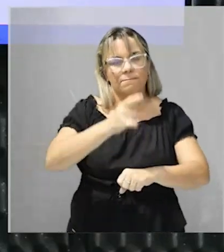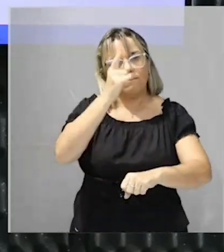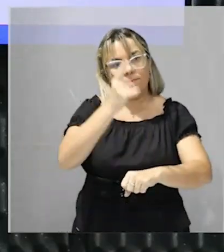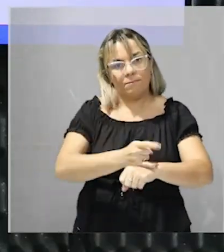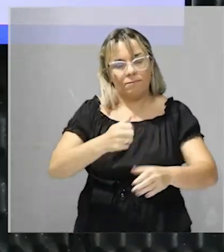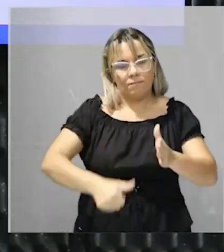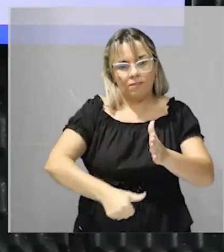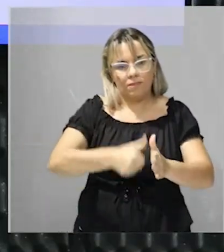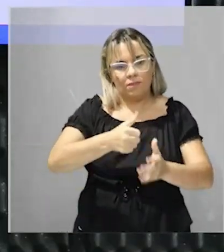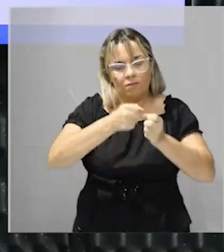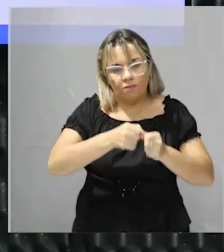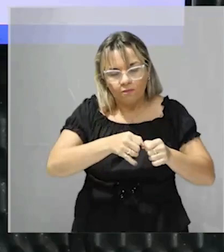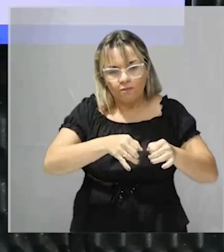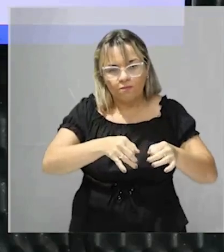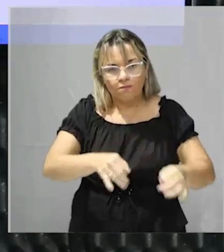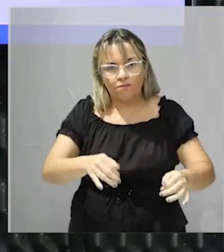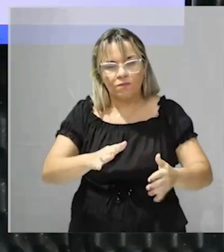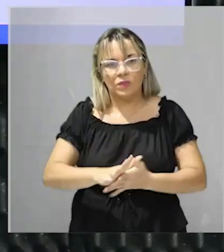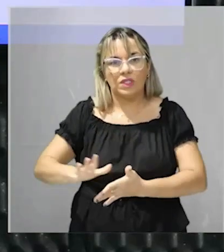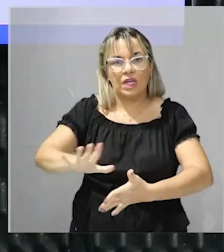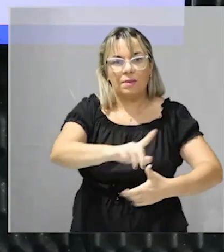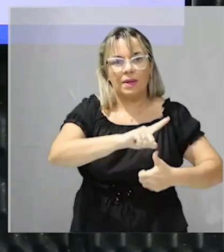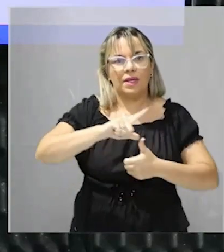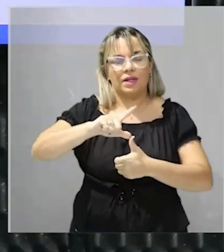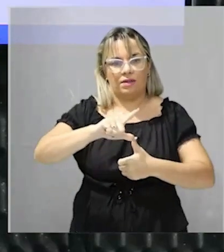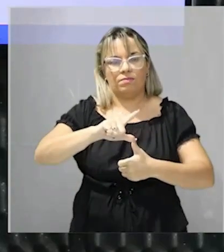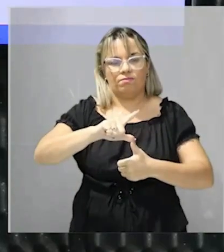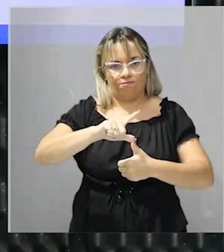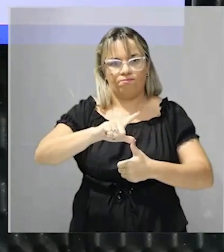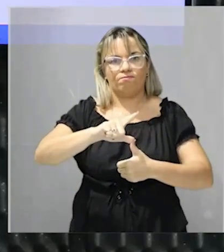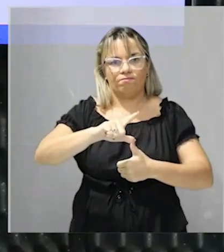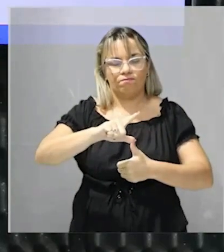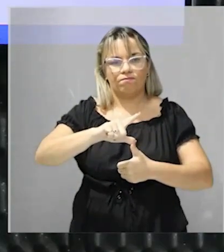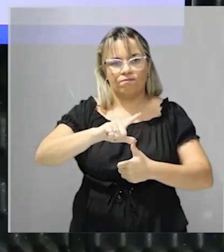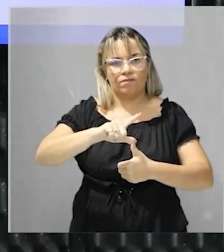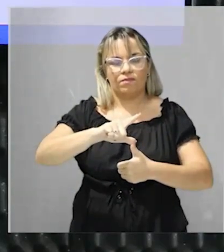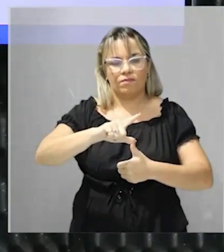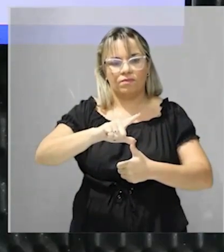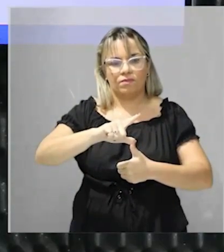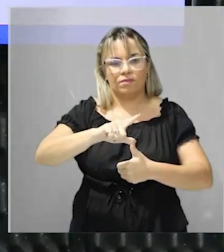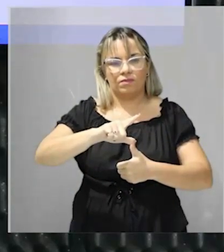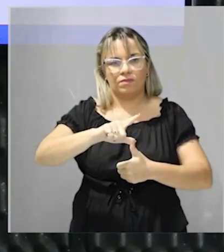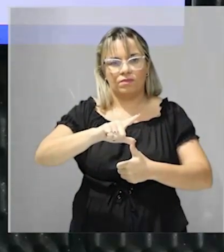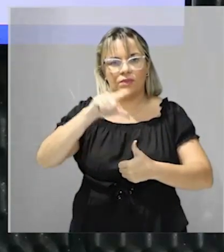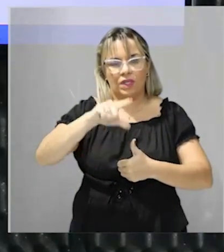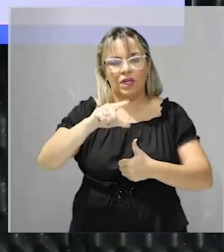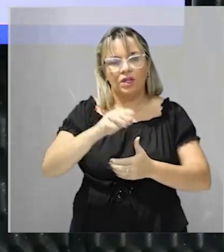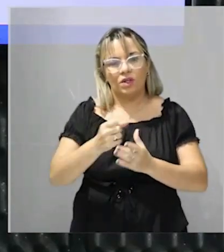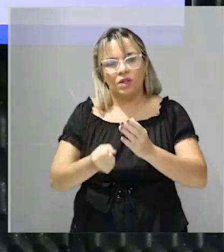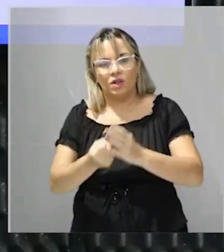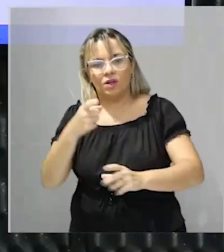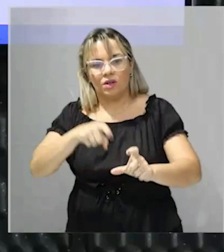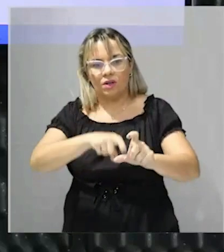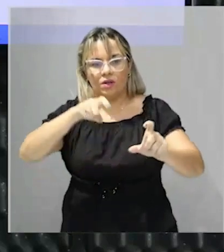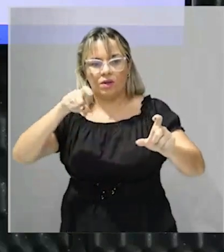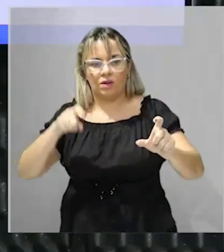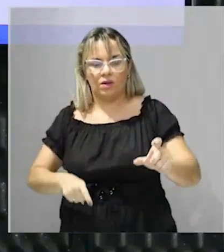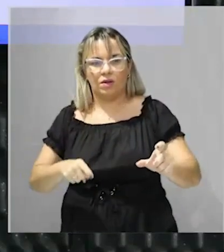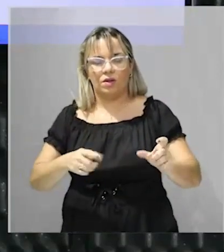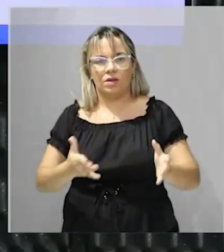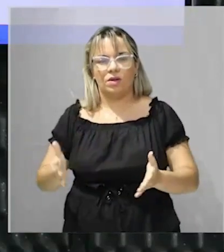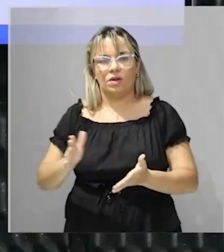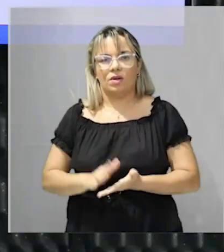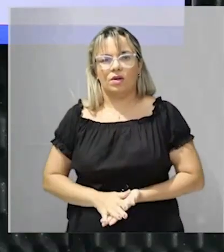a primeira colônia na América Latina a se tornar independente o Haiti que era a colonização